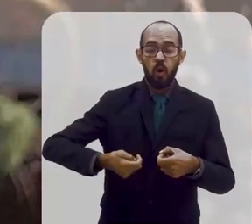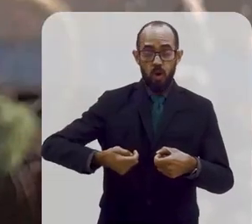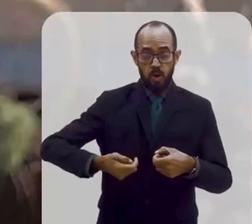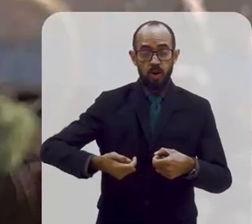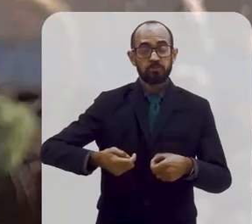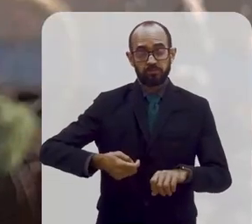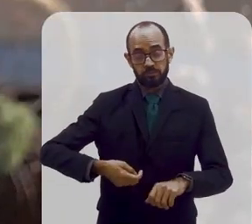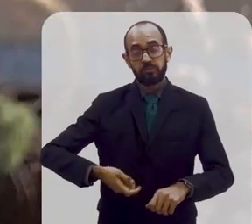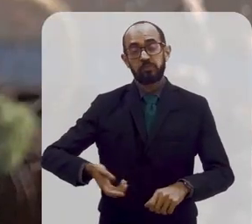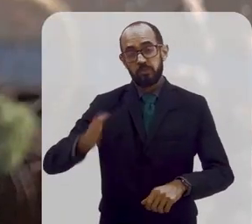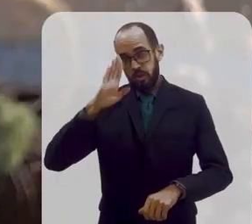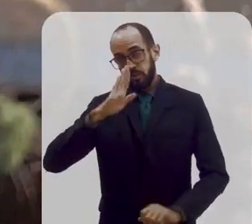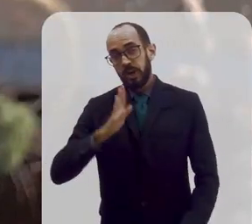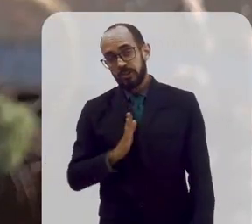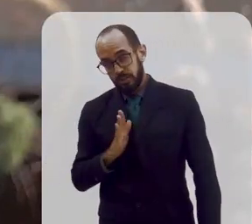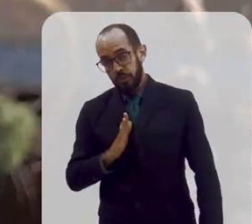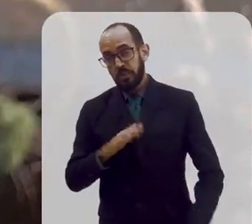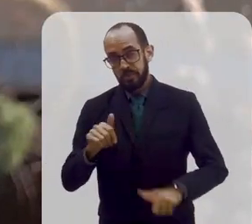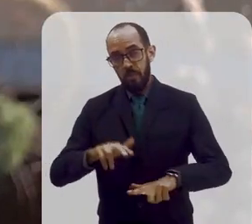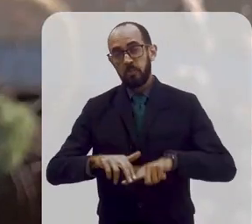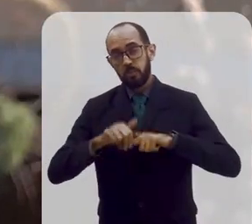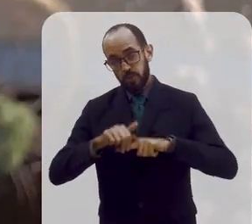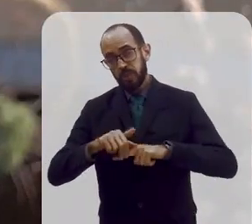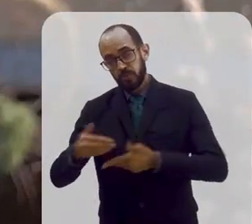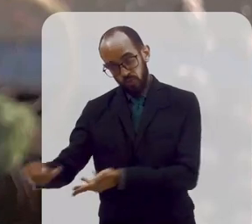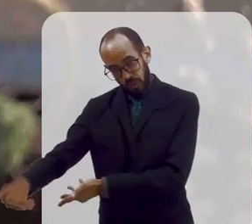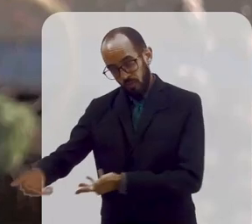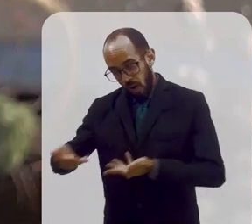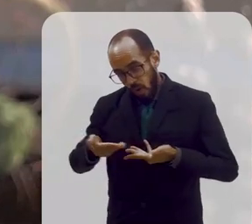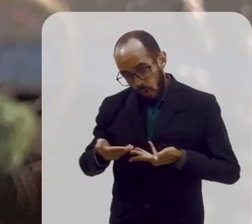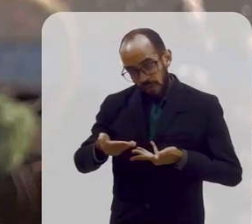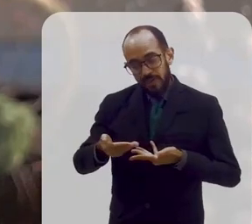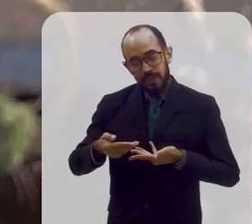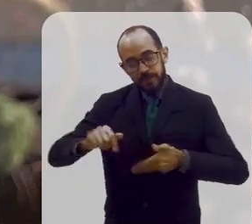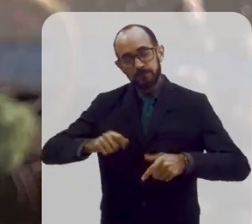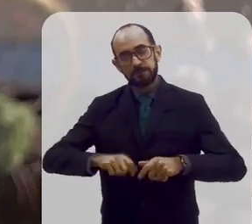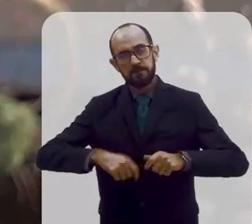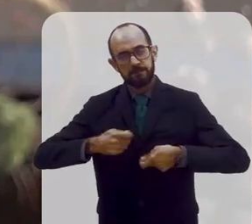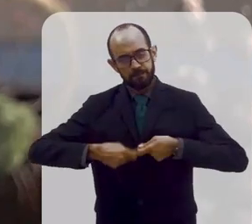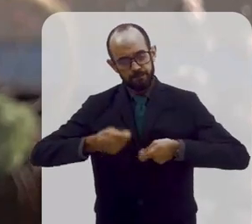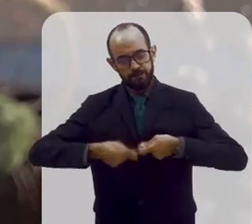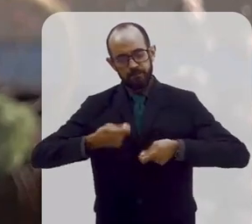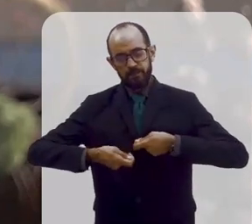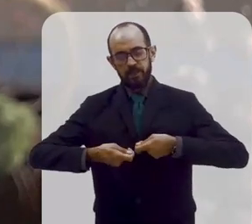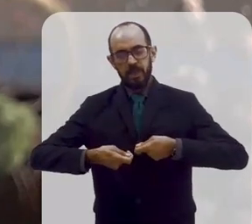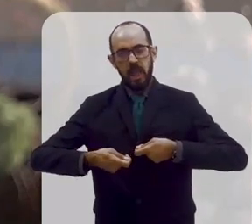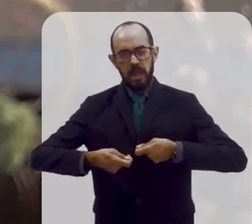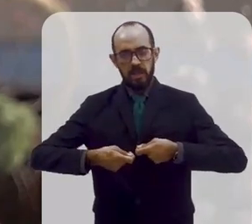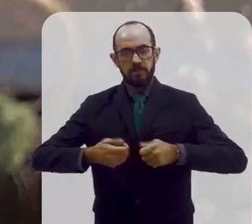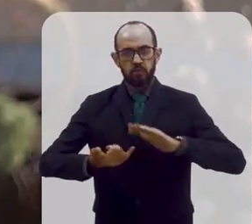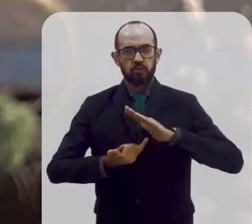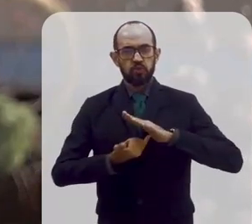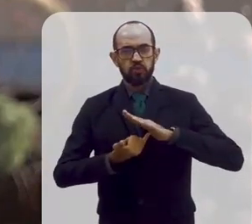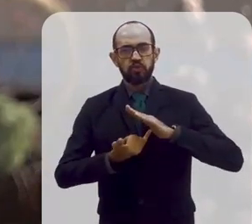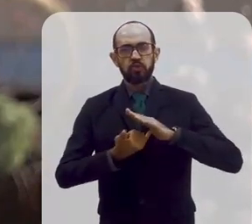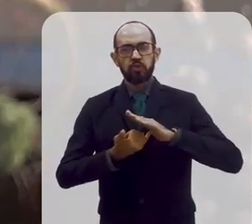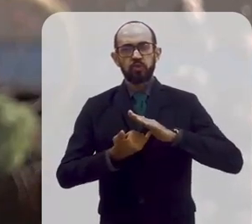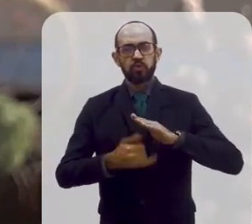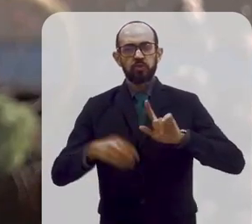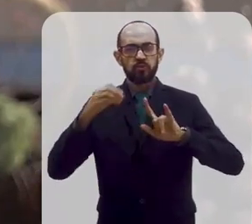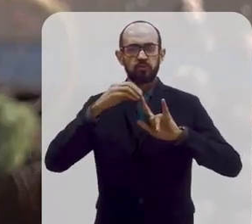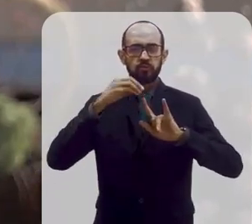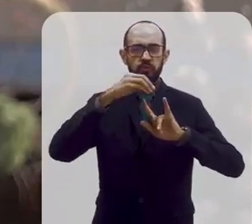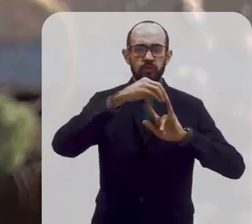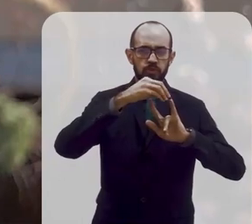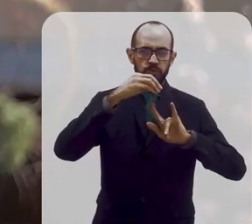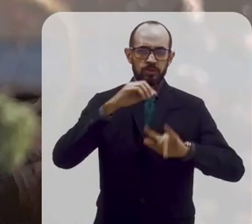tempo. E aí foi assim que o Oswaldo Cruz é convidado para comandar a produção técnica do Instituto